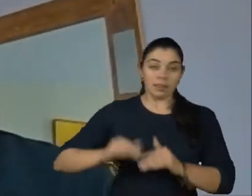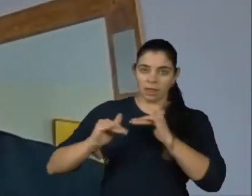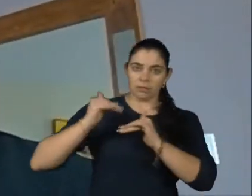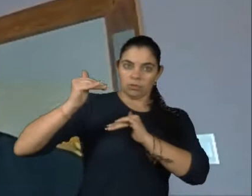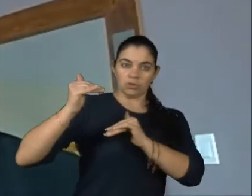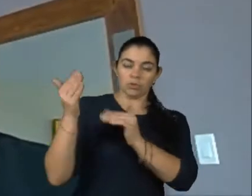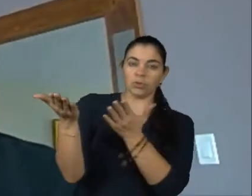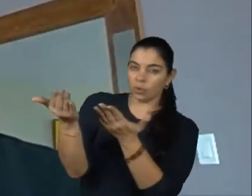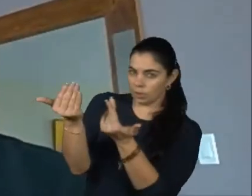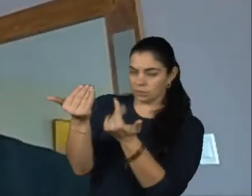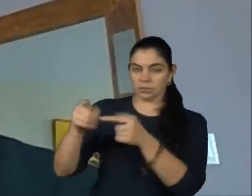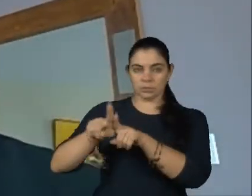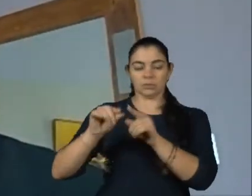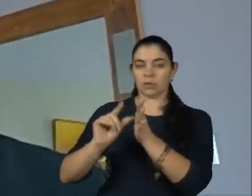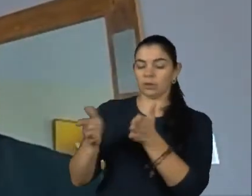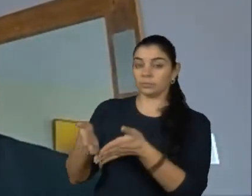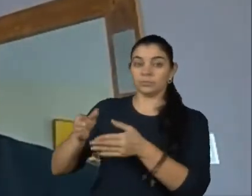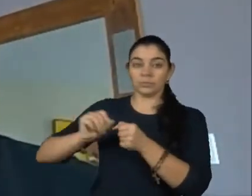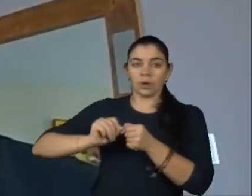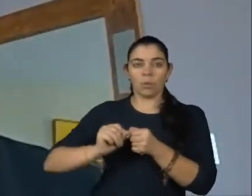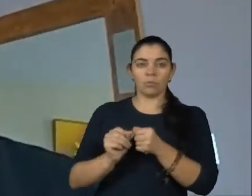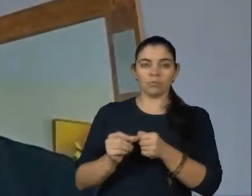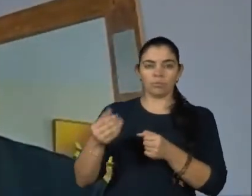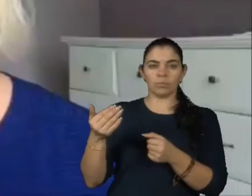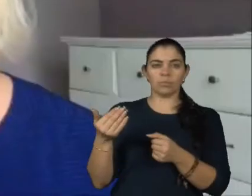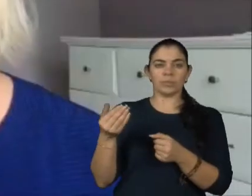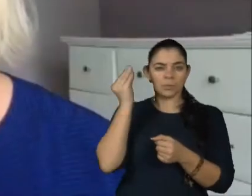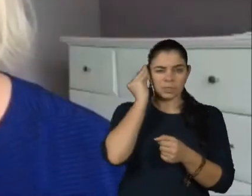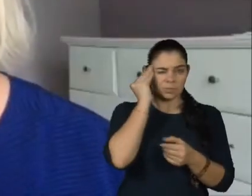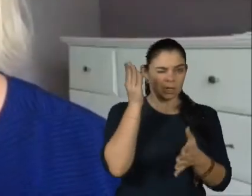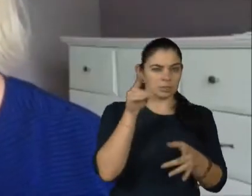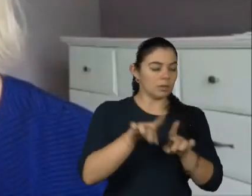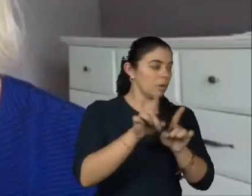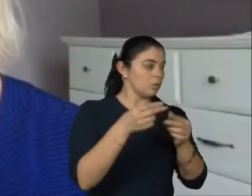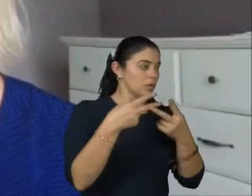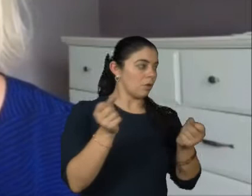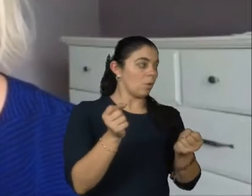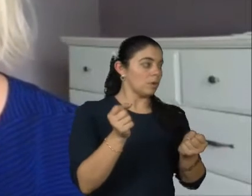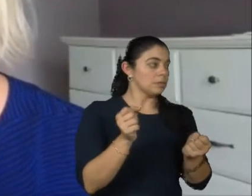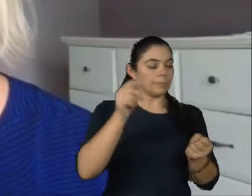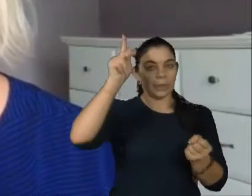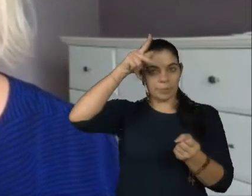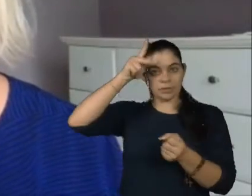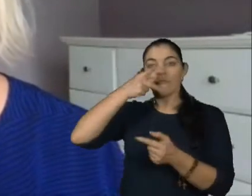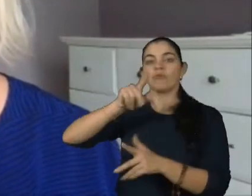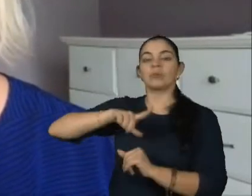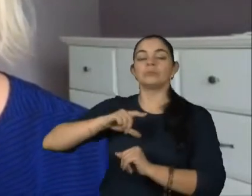podia comentar algumas coisas, algumas experiências aí. Não, é, exato, né? Essa coisa da adolescência,